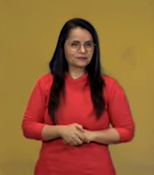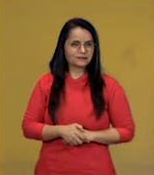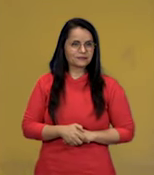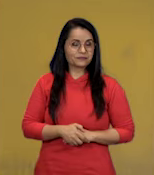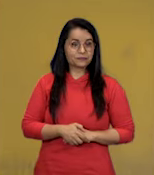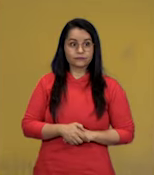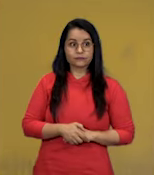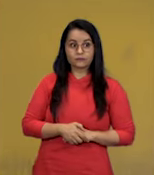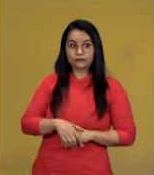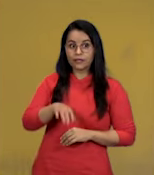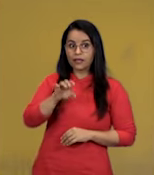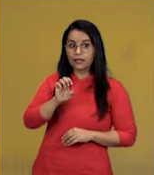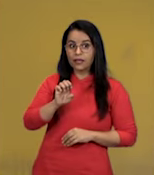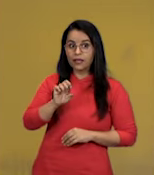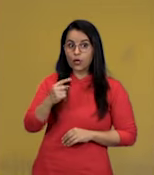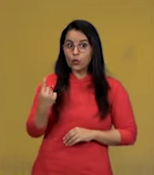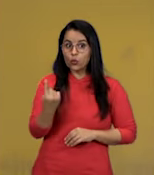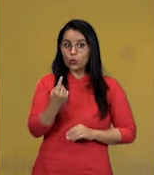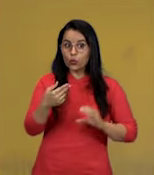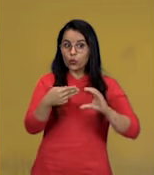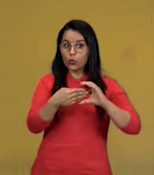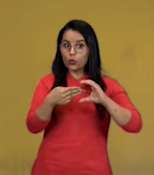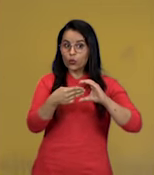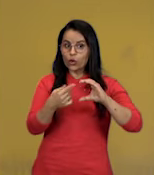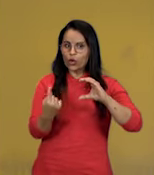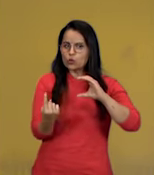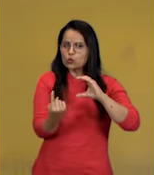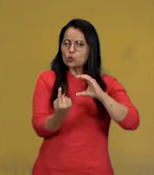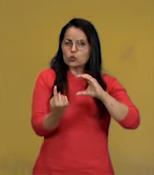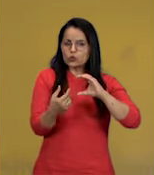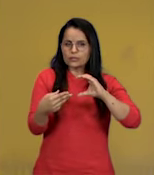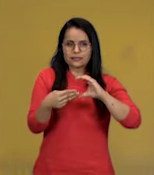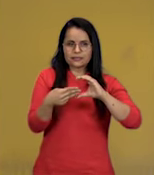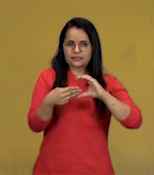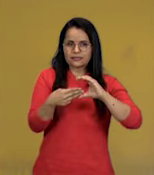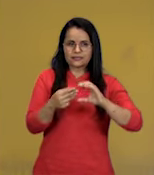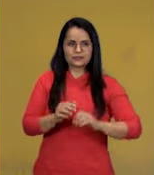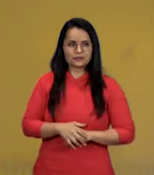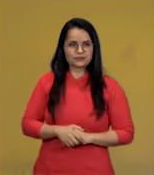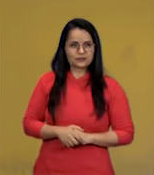Ser unicelular possui uma única célula? C,